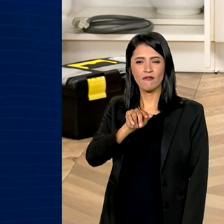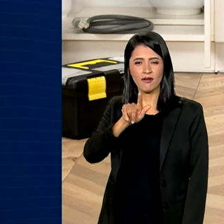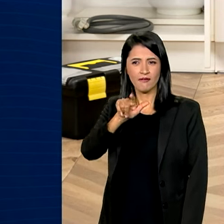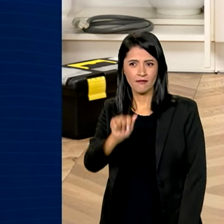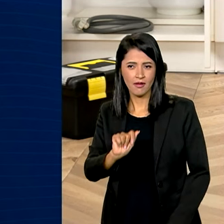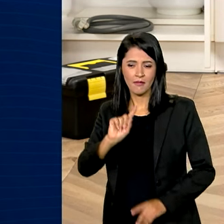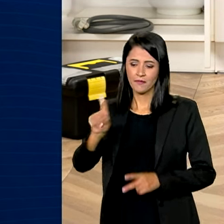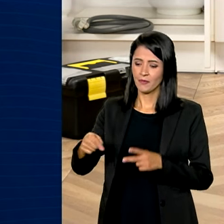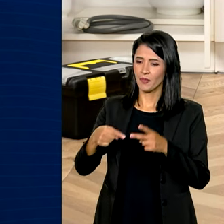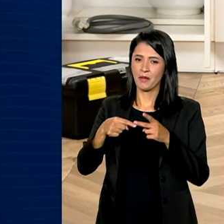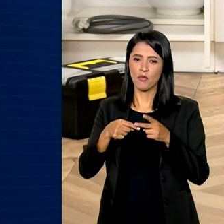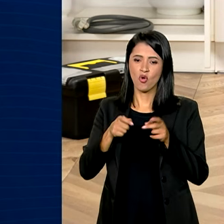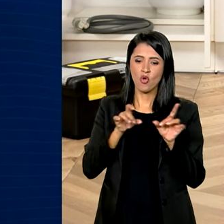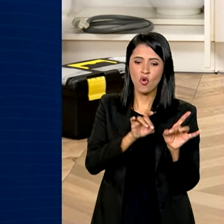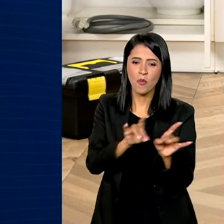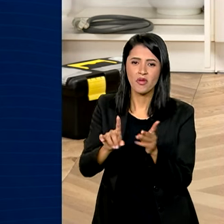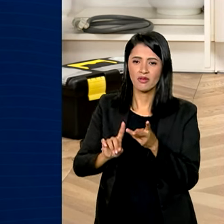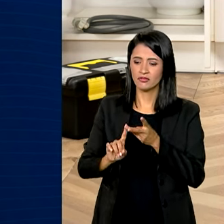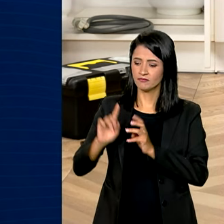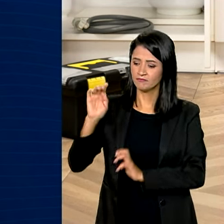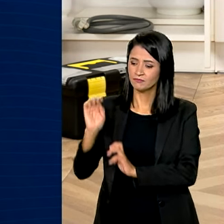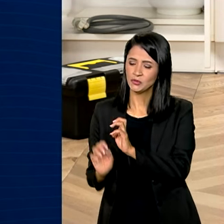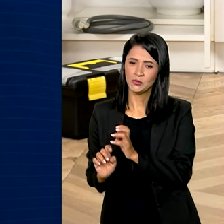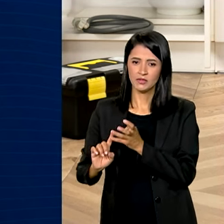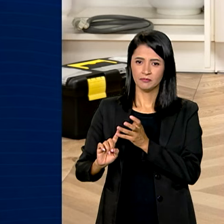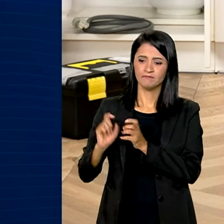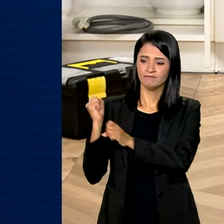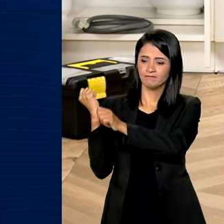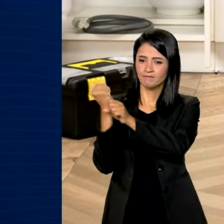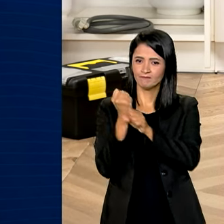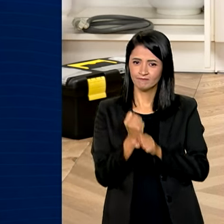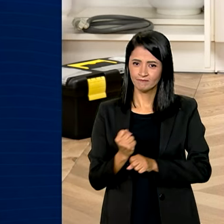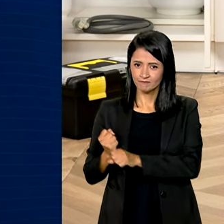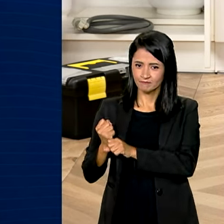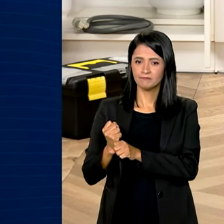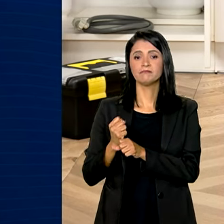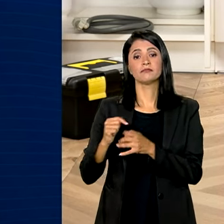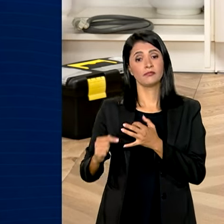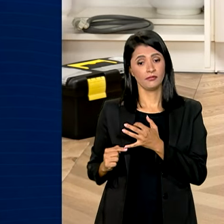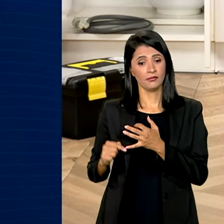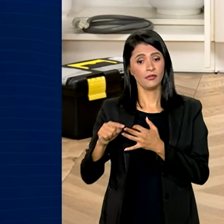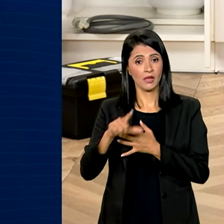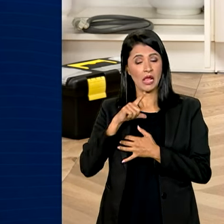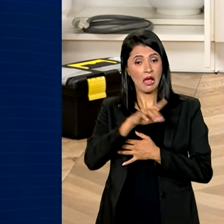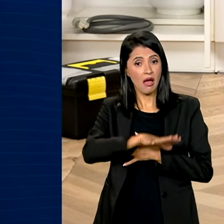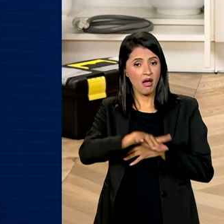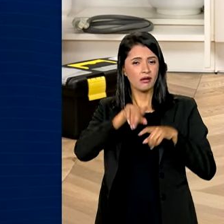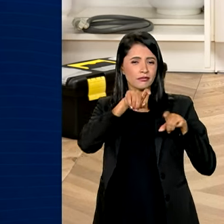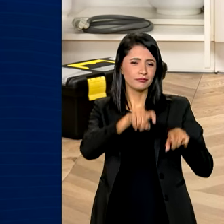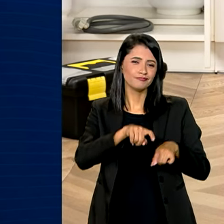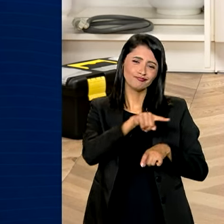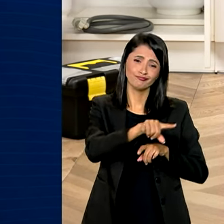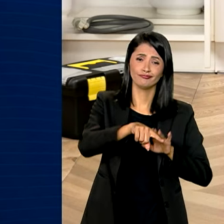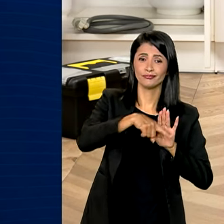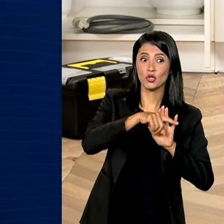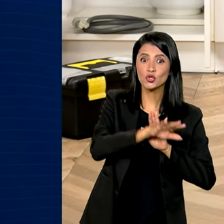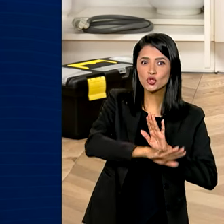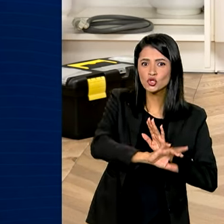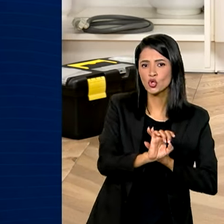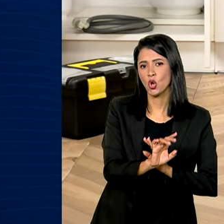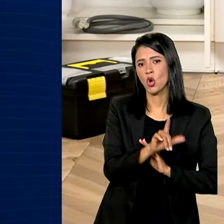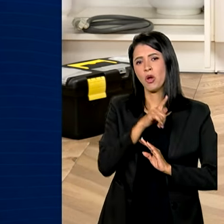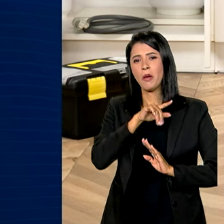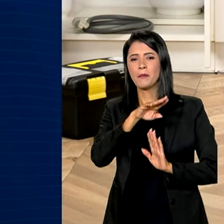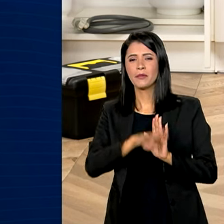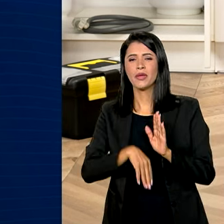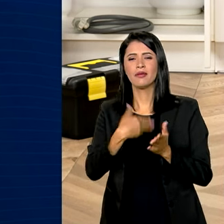seguido do comércio, da indústria e da construção. Somente o setor da agropecuária ficou negativo, com